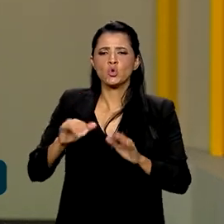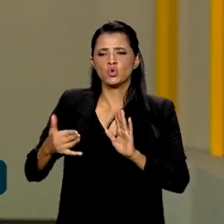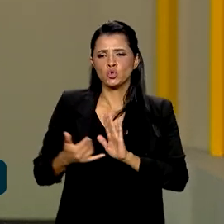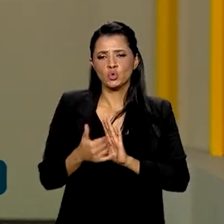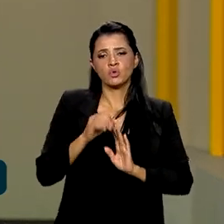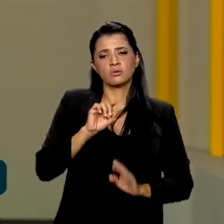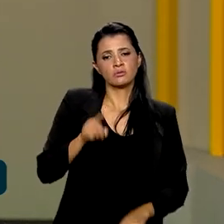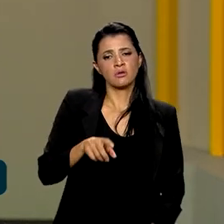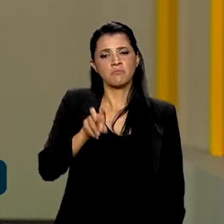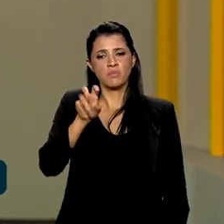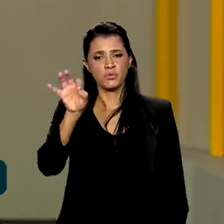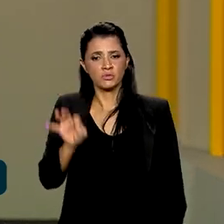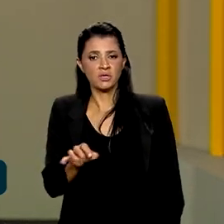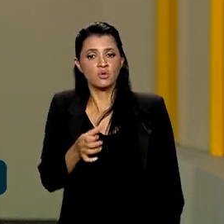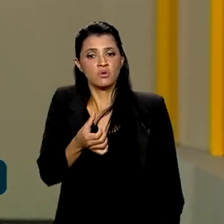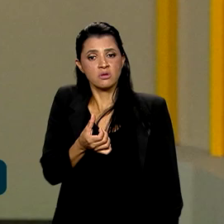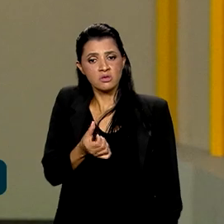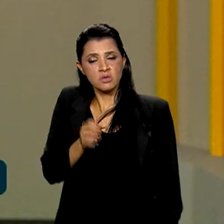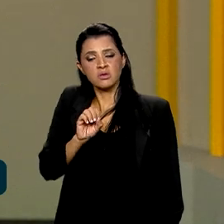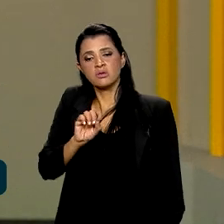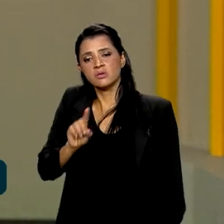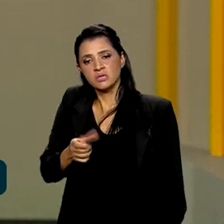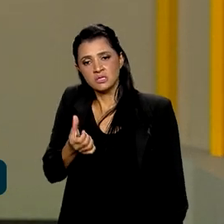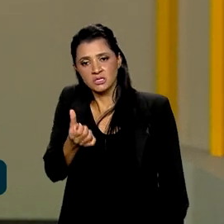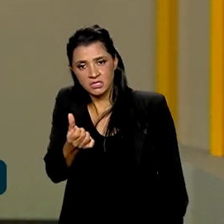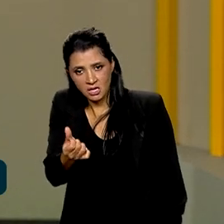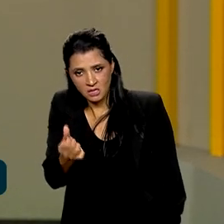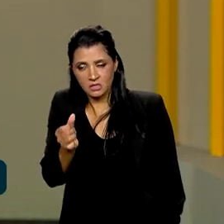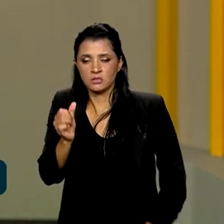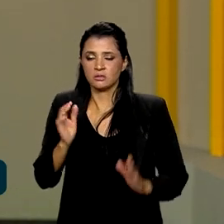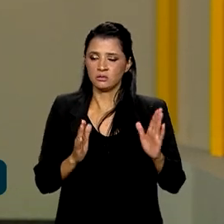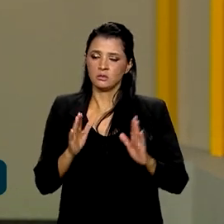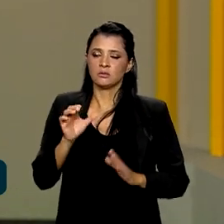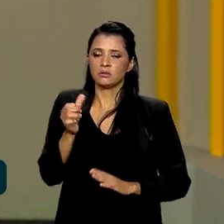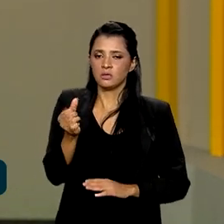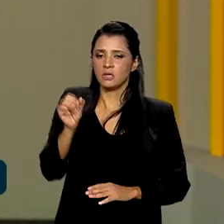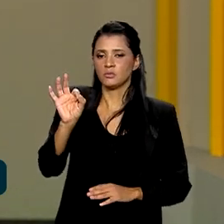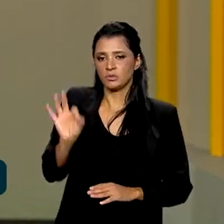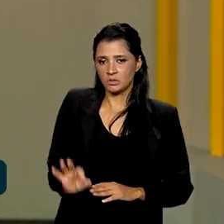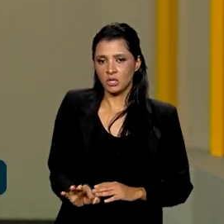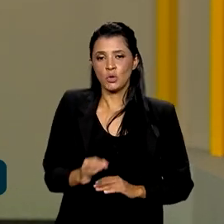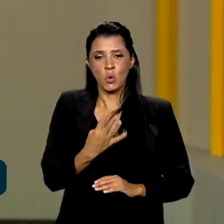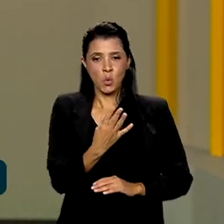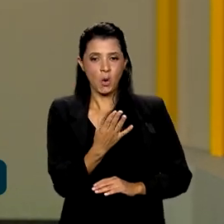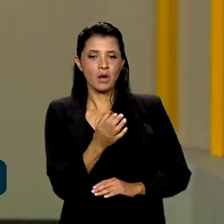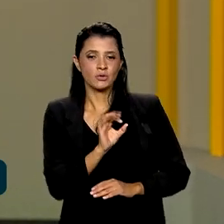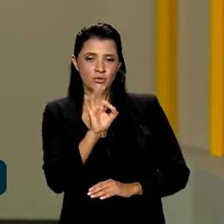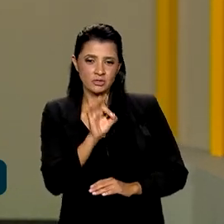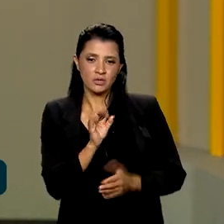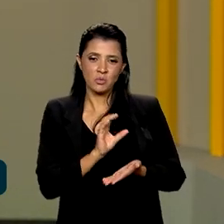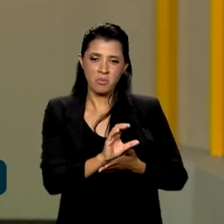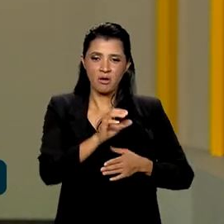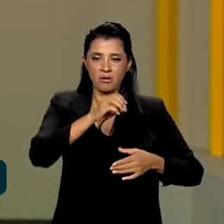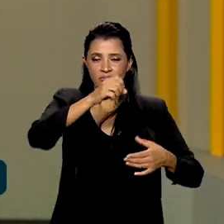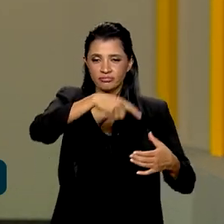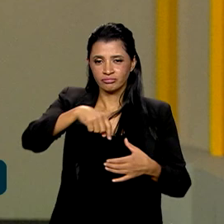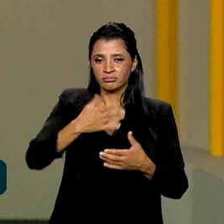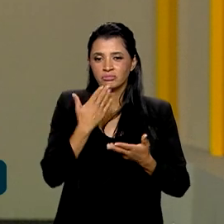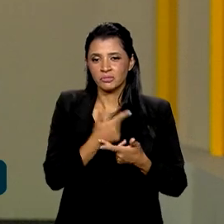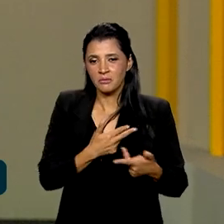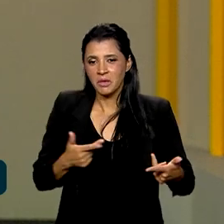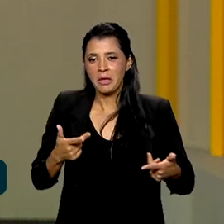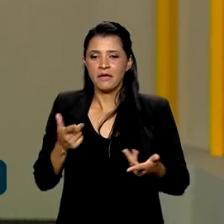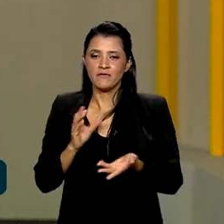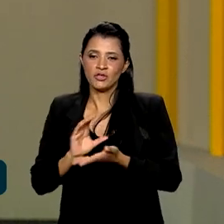0,5% e 6%, sendo que 4% para os alimentos e muito investimento também para que as mulheres possam comprar